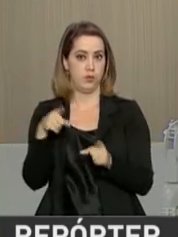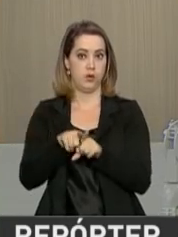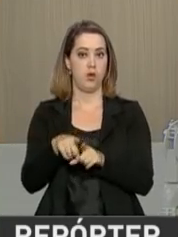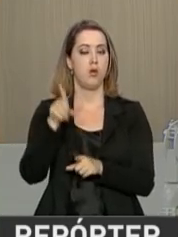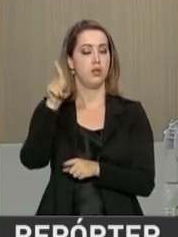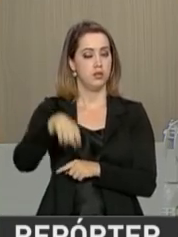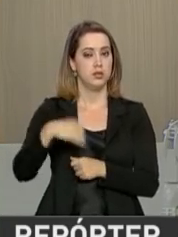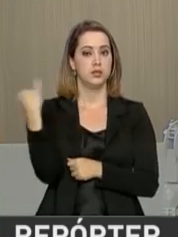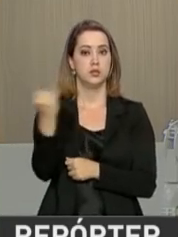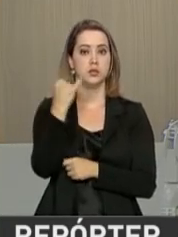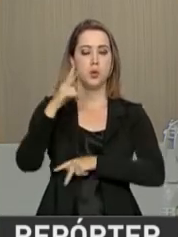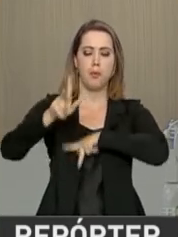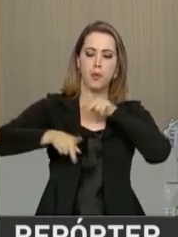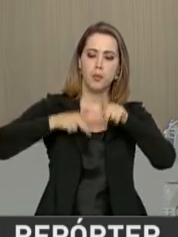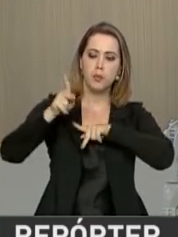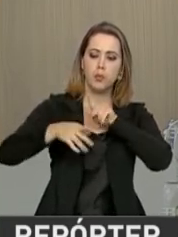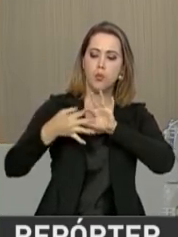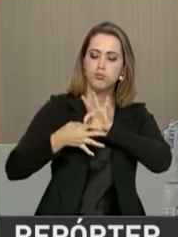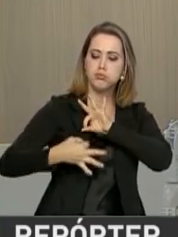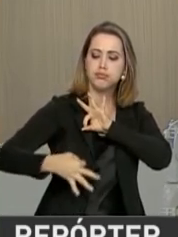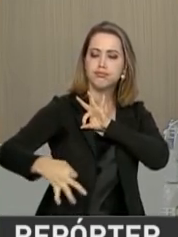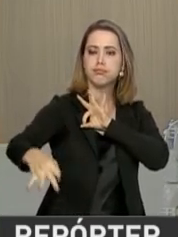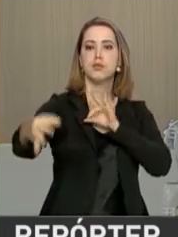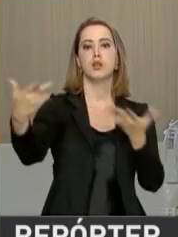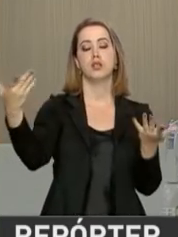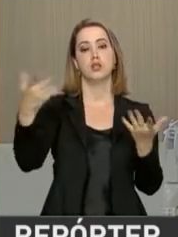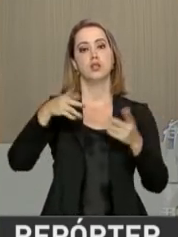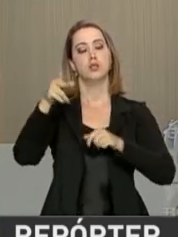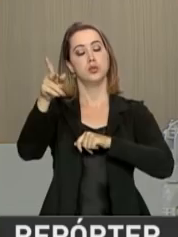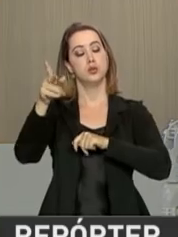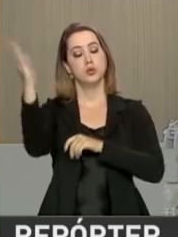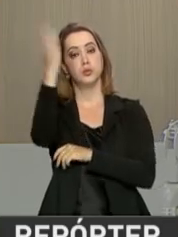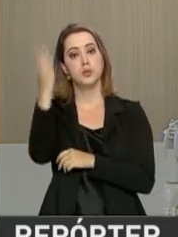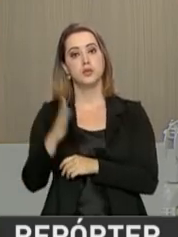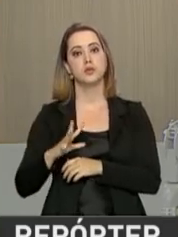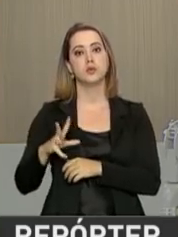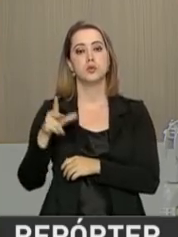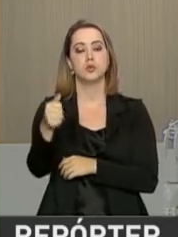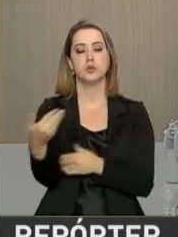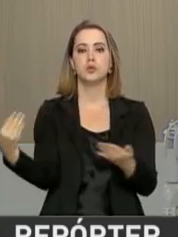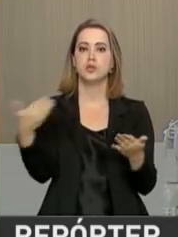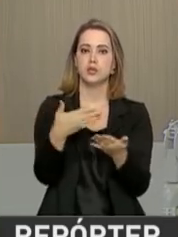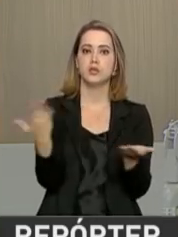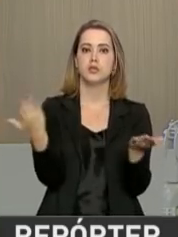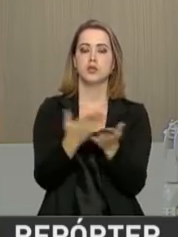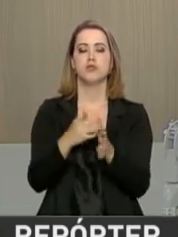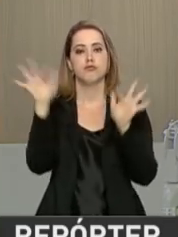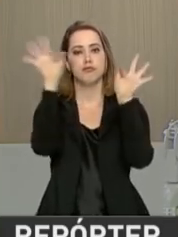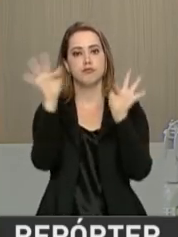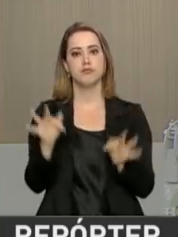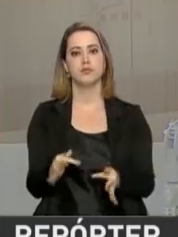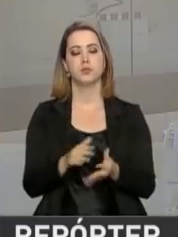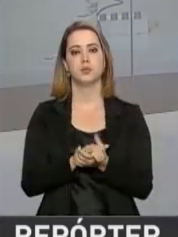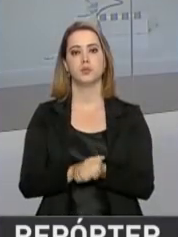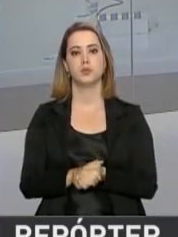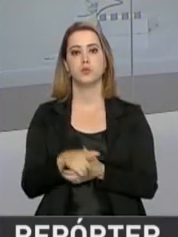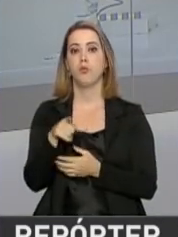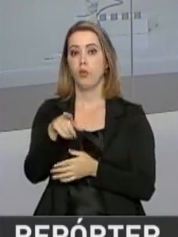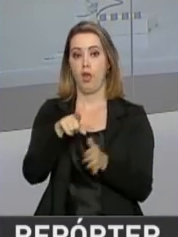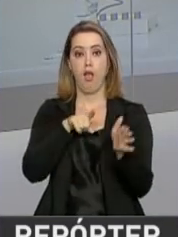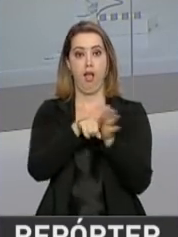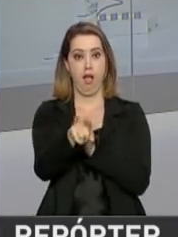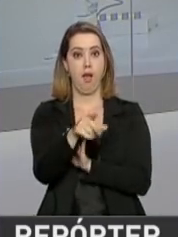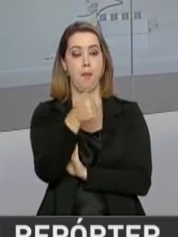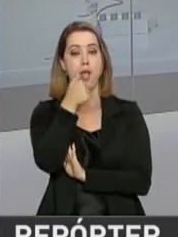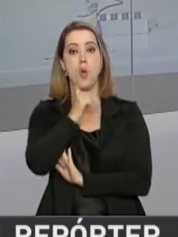grande necessidade de populações esparramadas pelo Brasil inteiro e é assim que ela vai vir. E eu fico bem feliz com isso. Glaucia, agora a